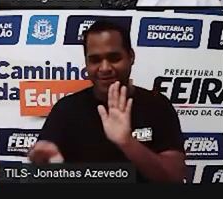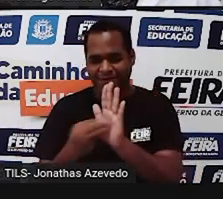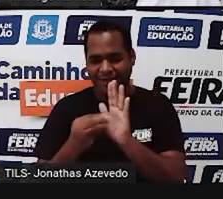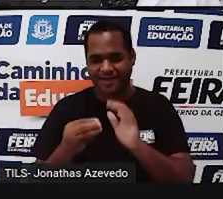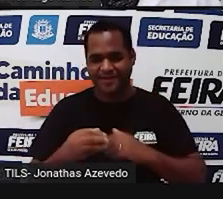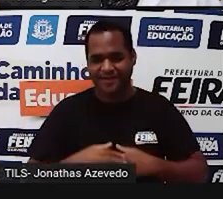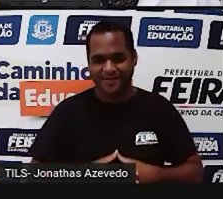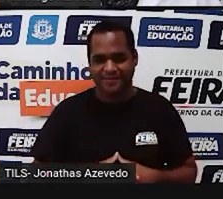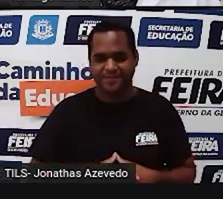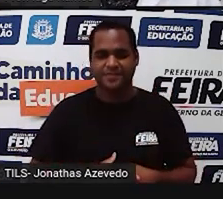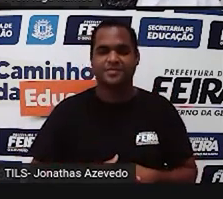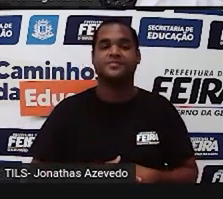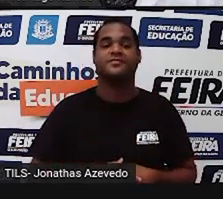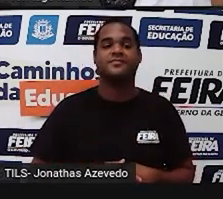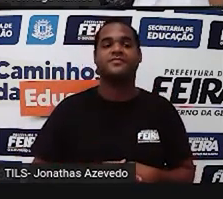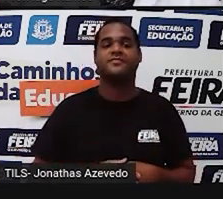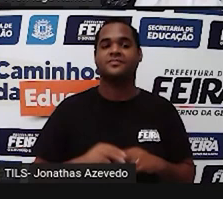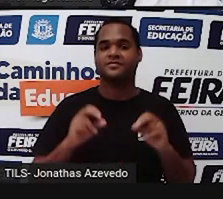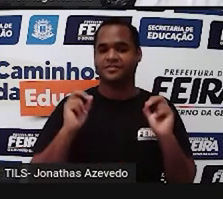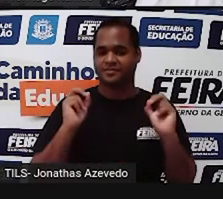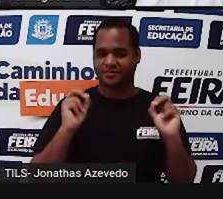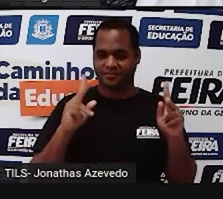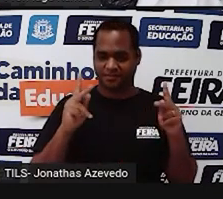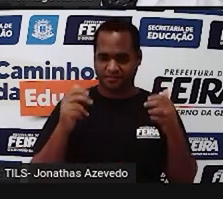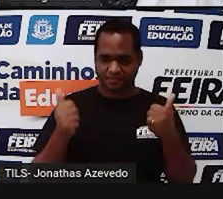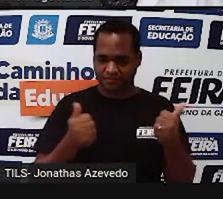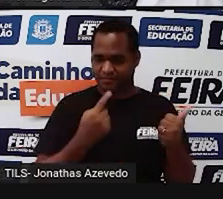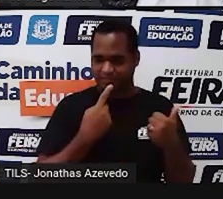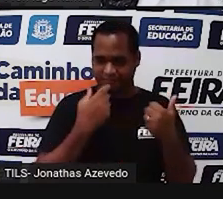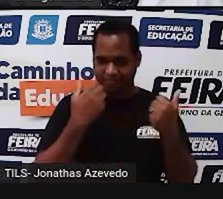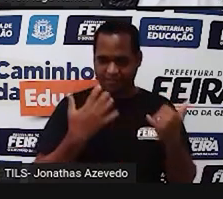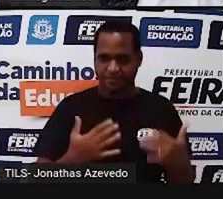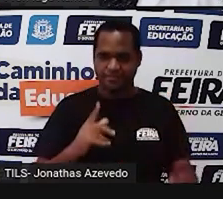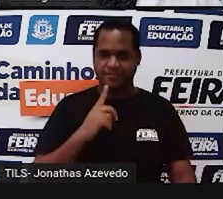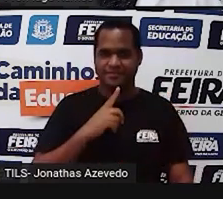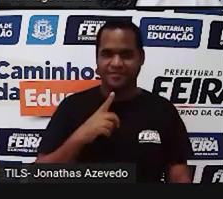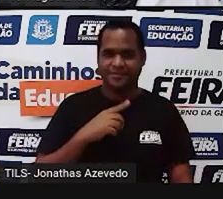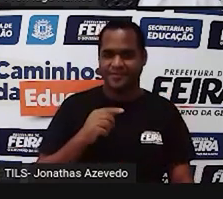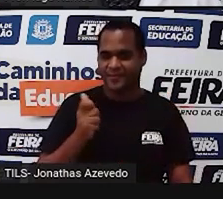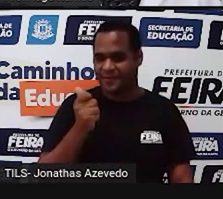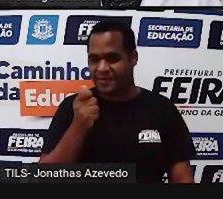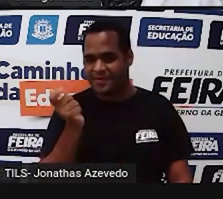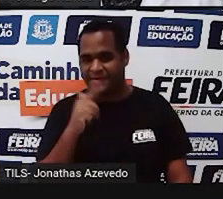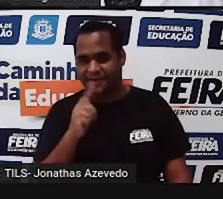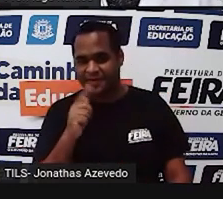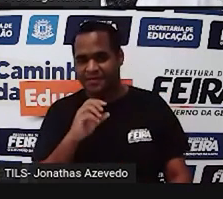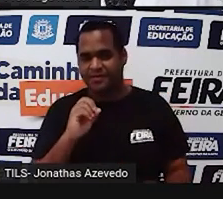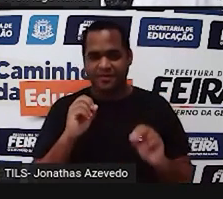caderno da tabelinha, tá bom? Então, enquanto eu falei, eu acredito que você já tenha feito isso, certo?